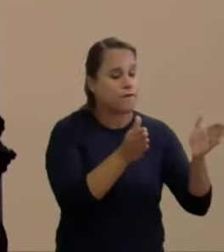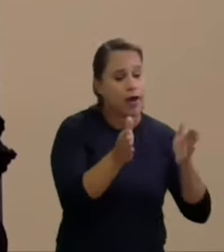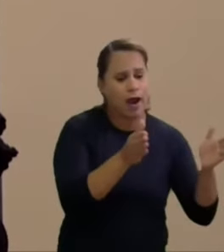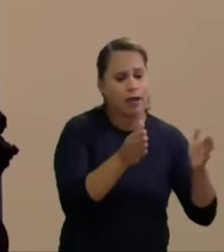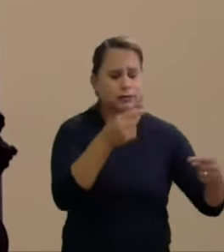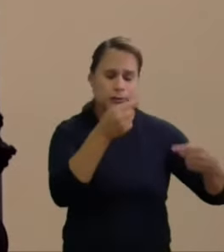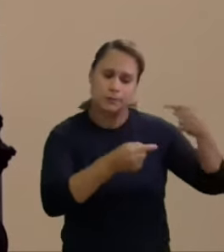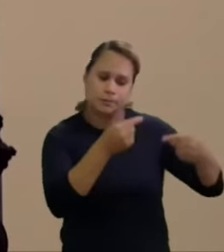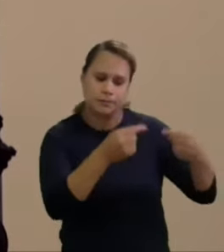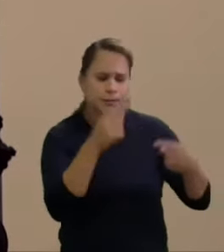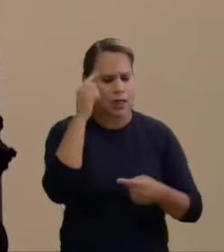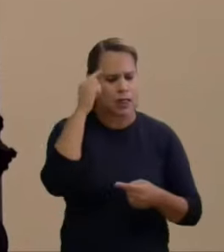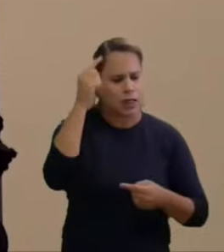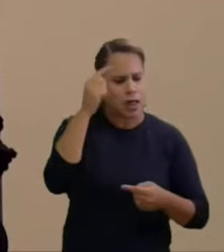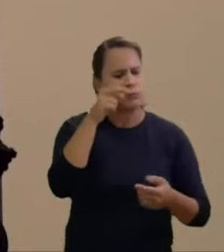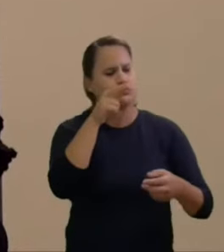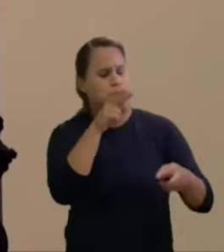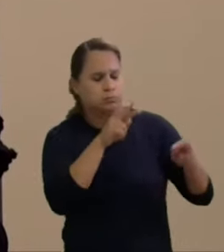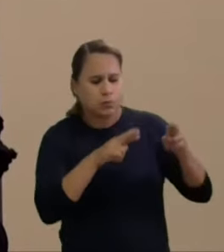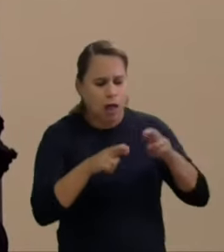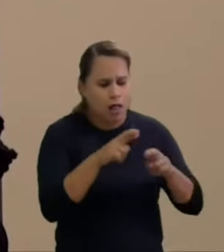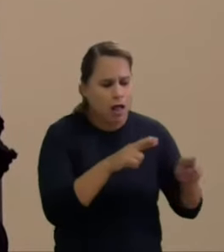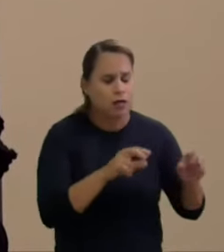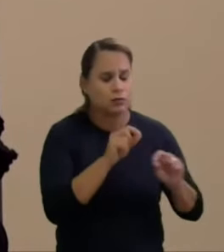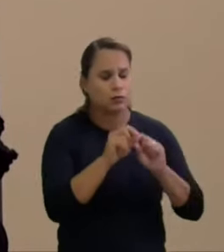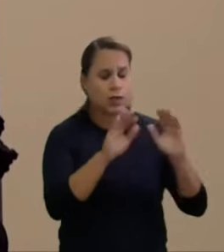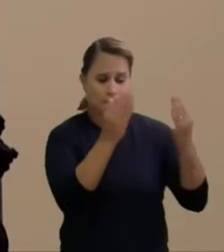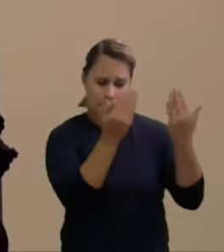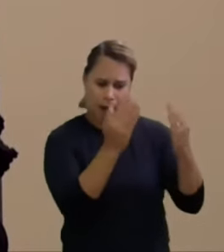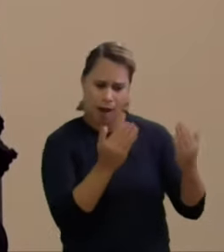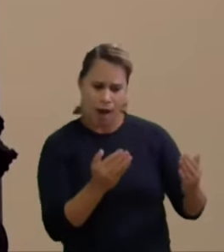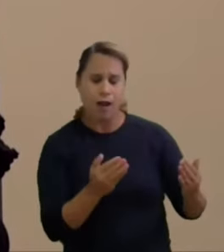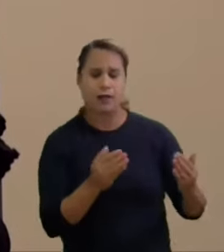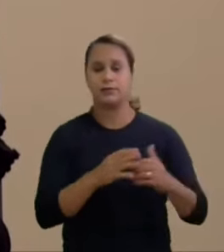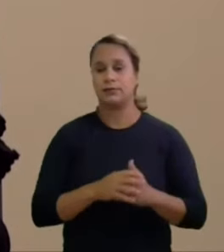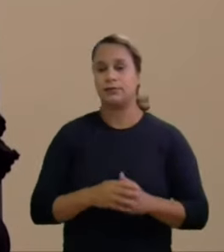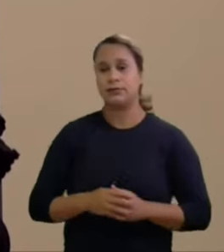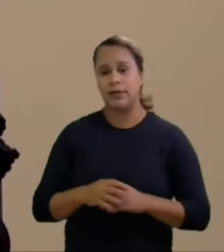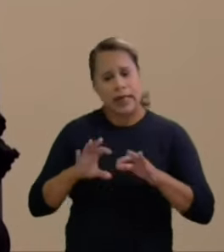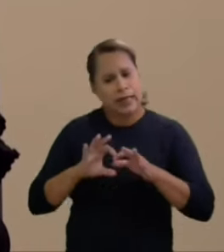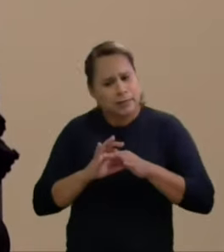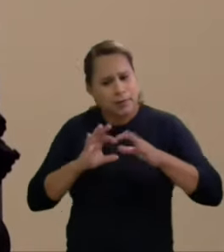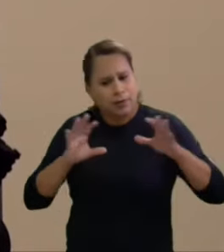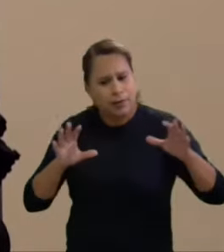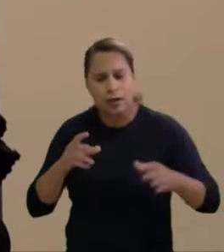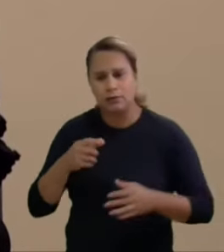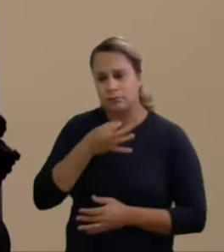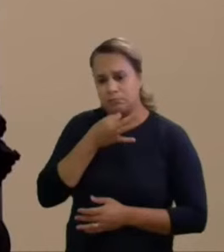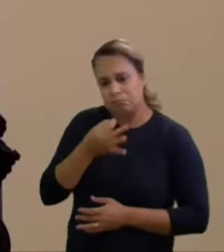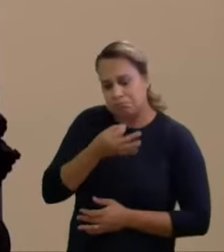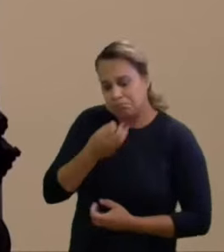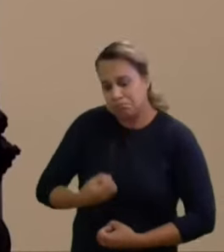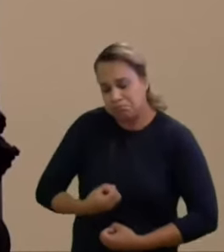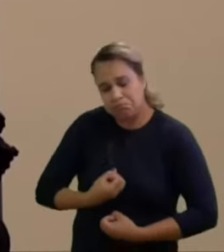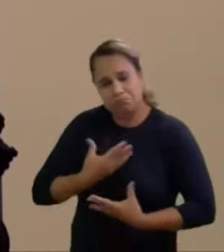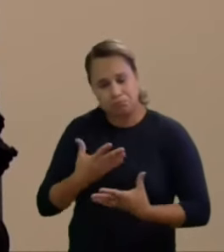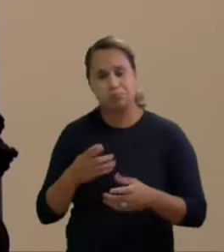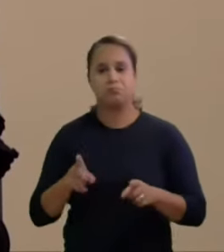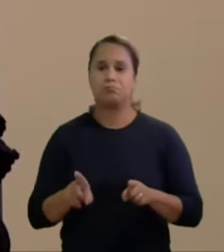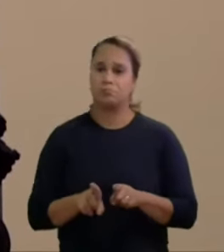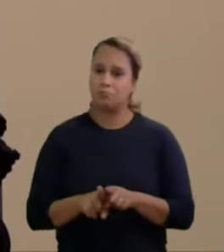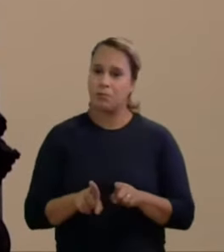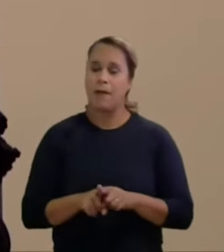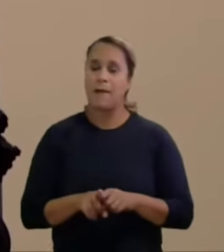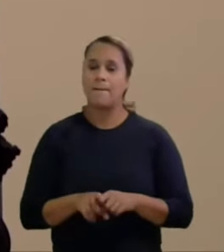biografias. Porque o exercício da importantíssima liberdade de expressão e de informação ao eleitor demanda, sim, recursos. A pré